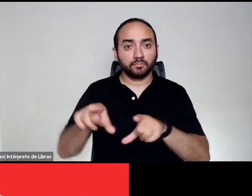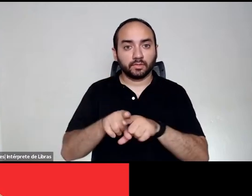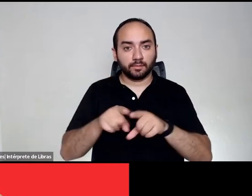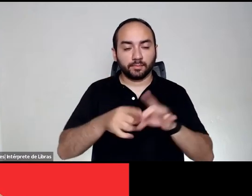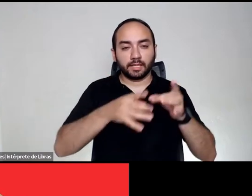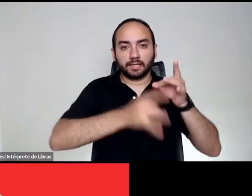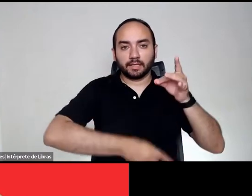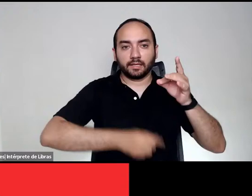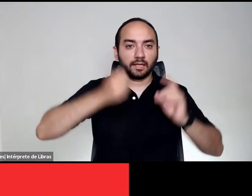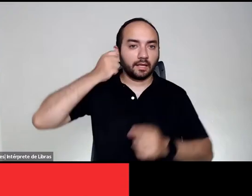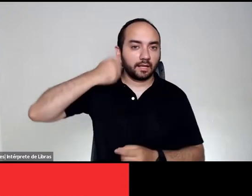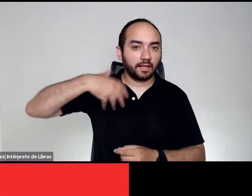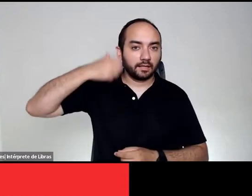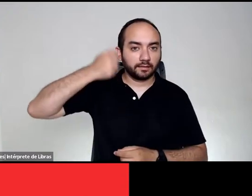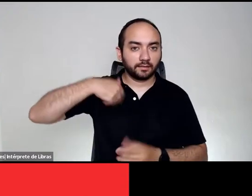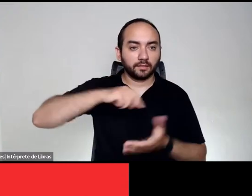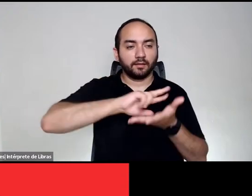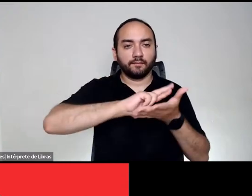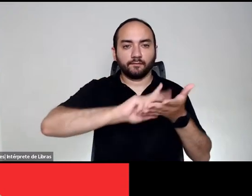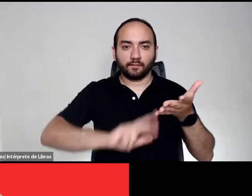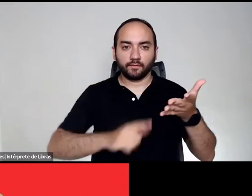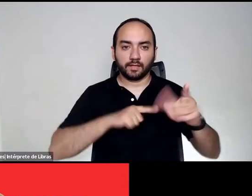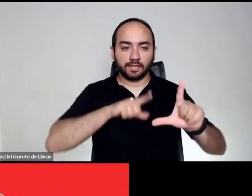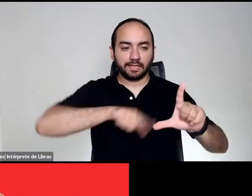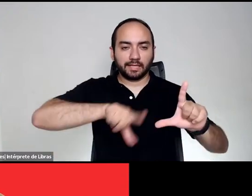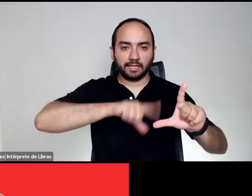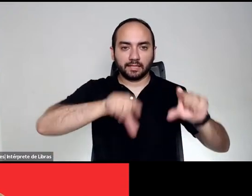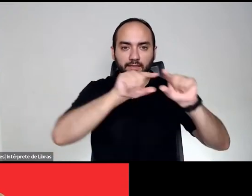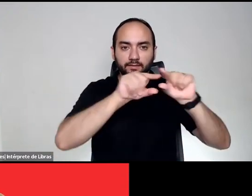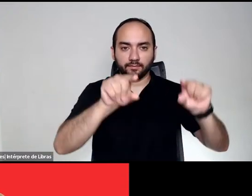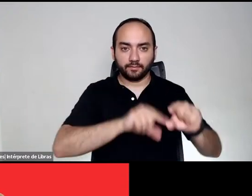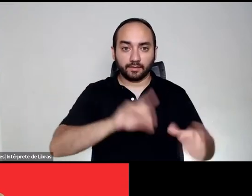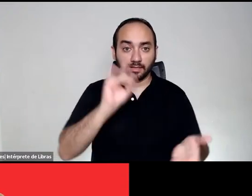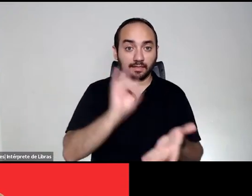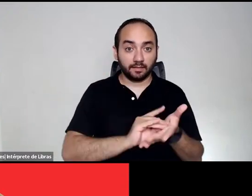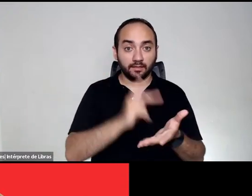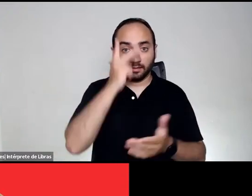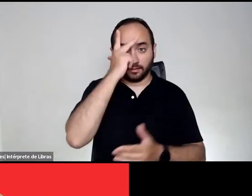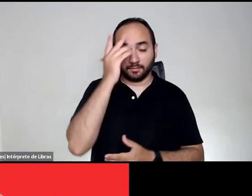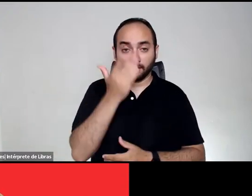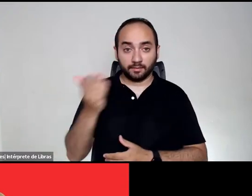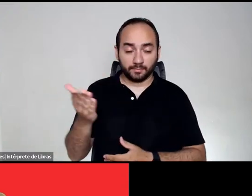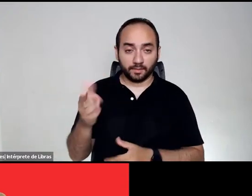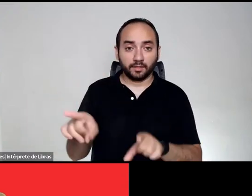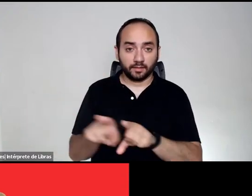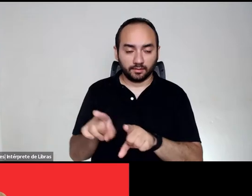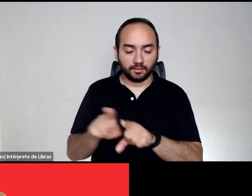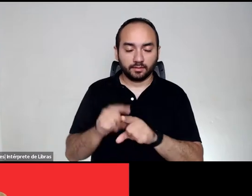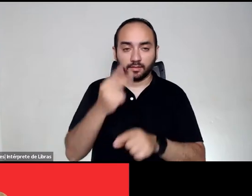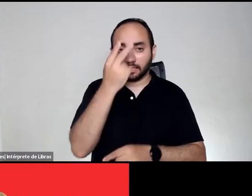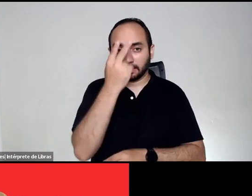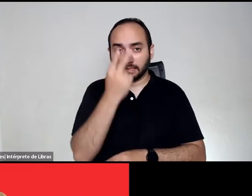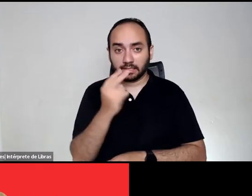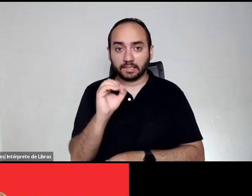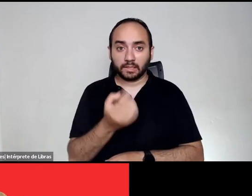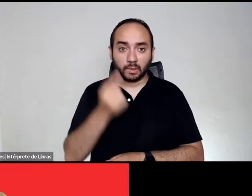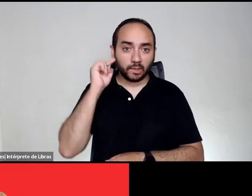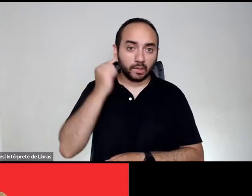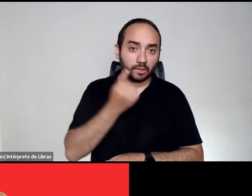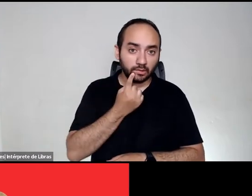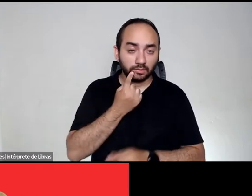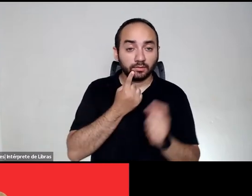em áudio legendas descritivas em tempo real permitem que espectadores com deficiência visual e ou auditiva